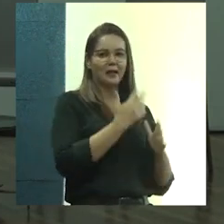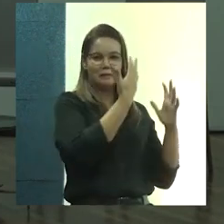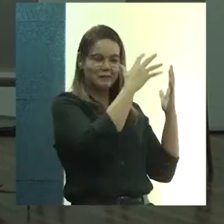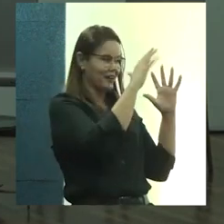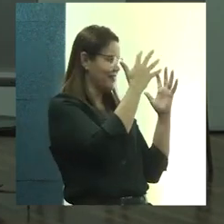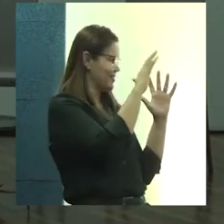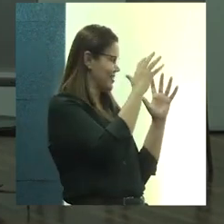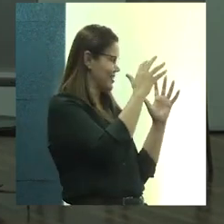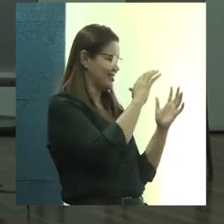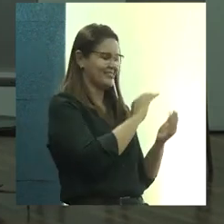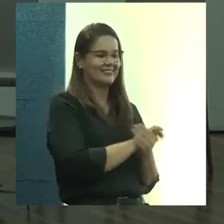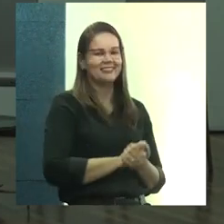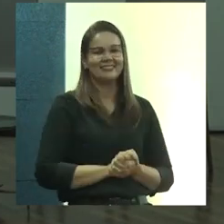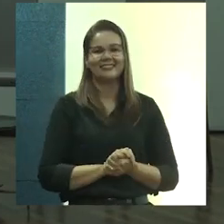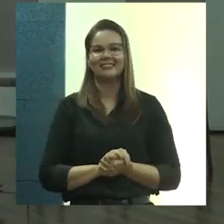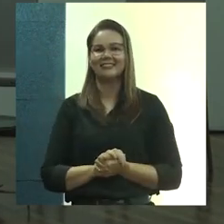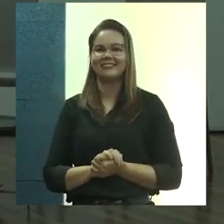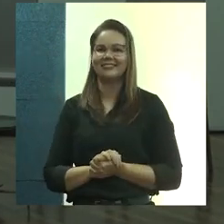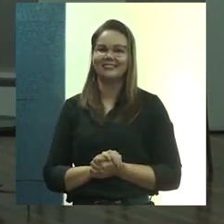Maravilha.